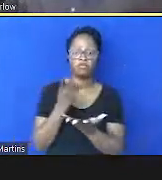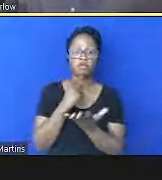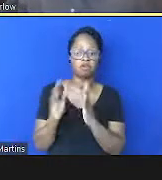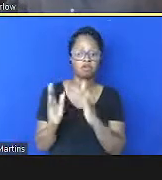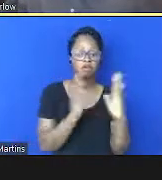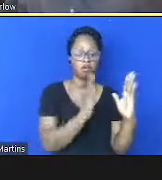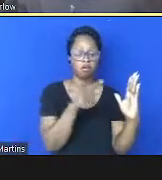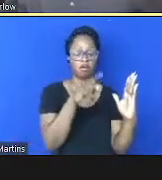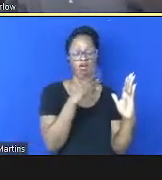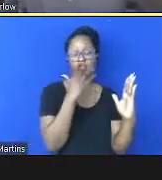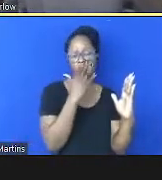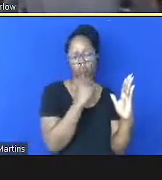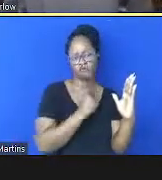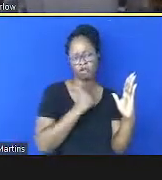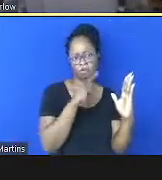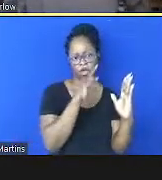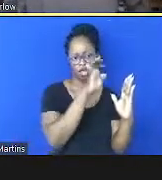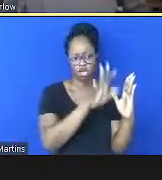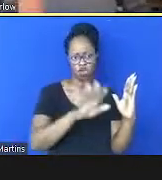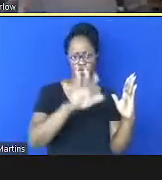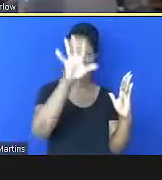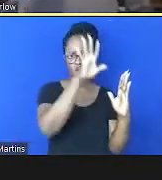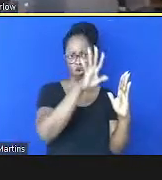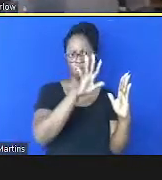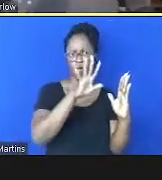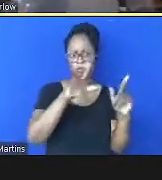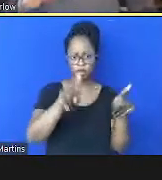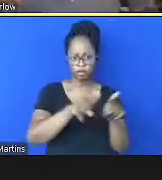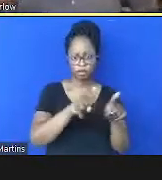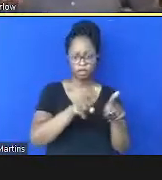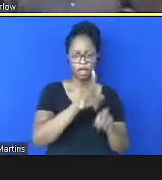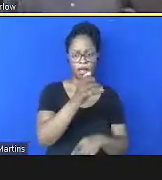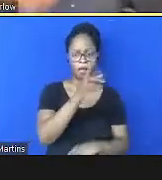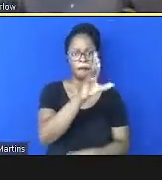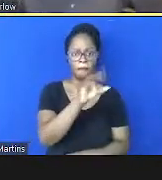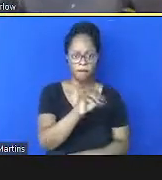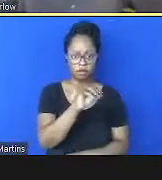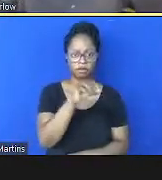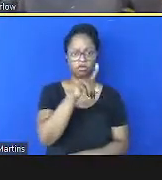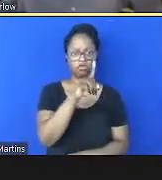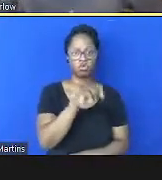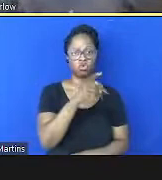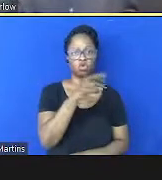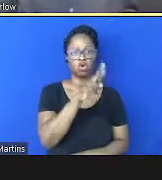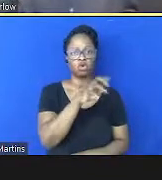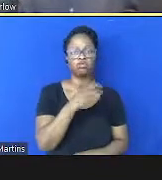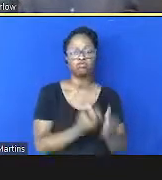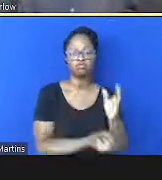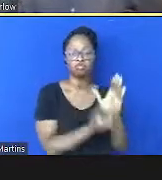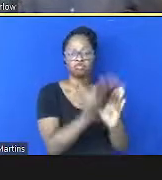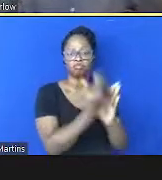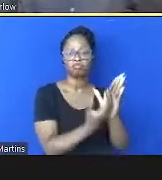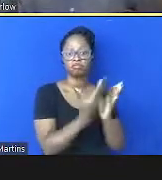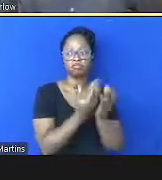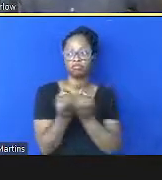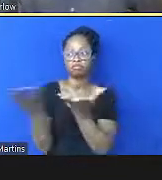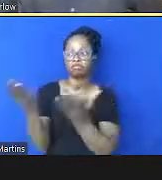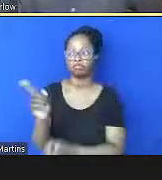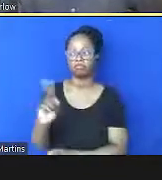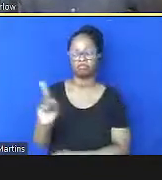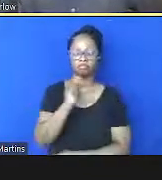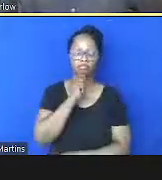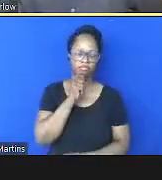parte da Europa e da América do Norte muitas calorias estão sendo produzidas mas não estão sendo entregues, então